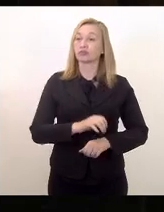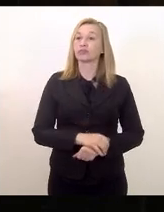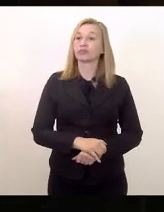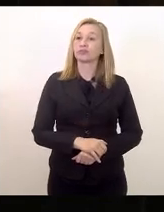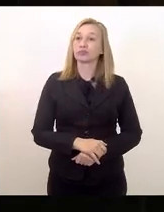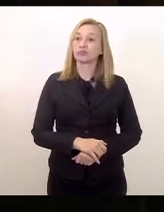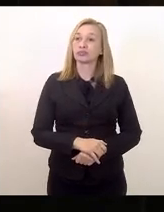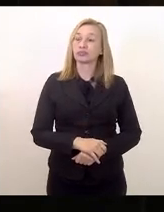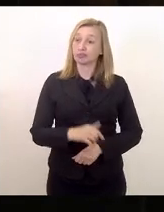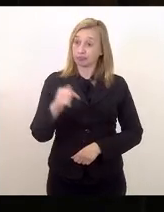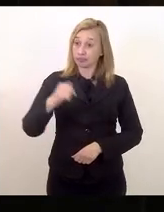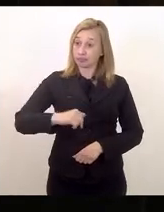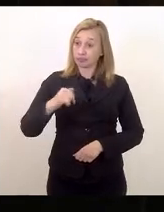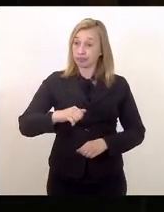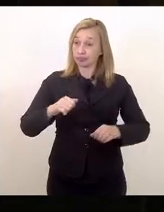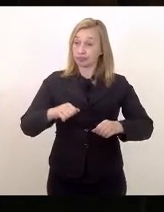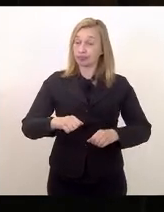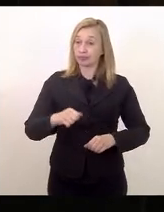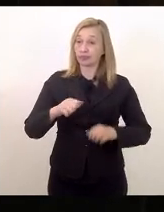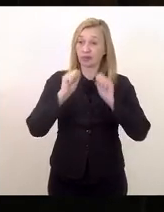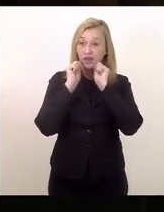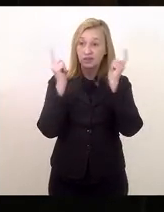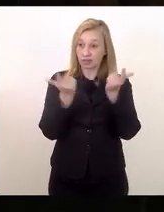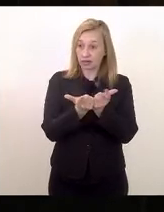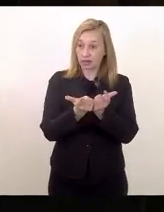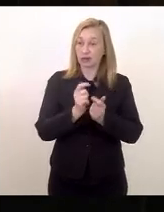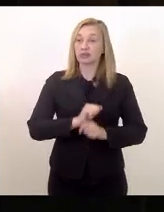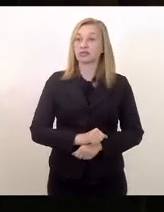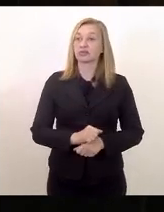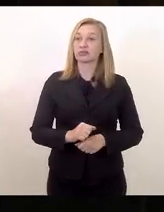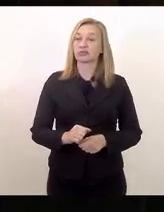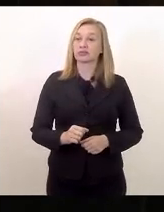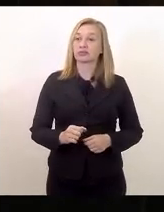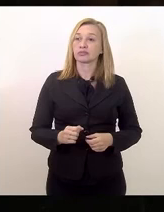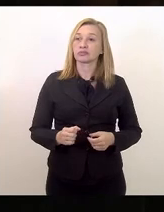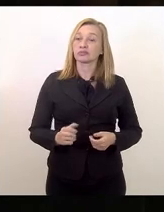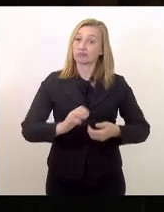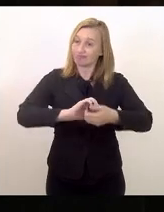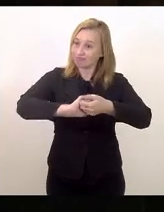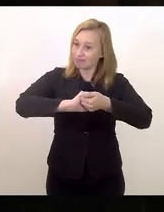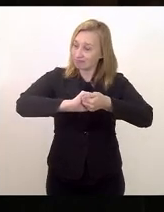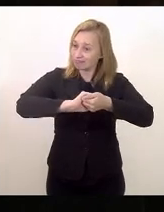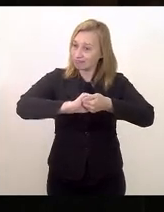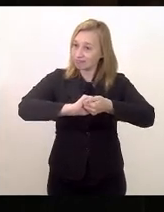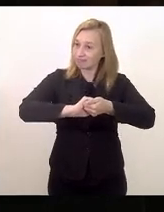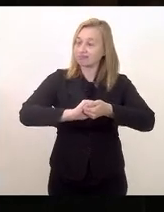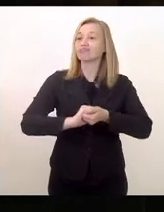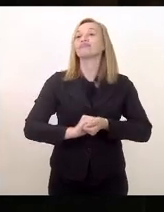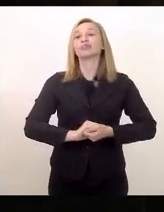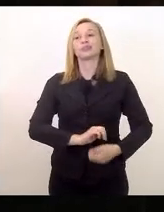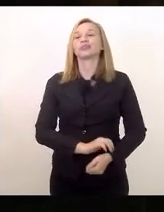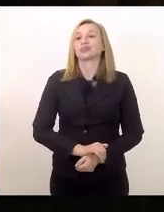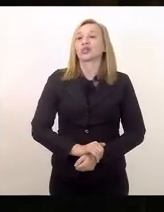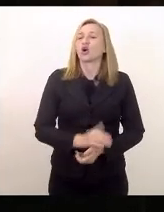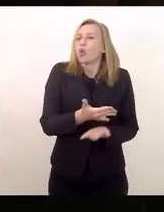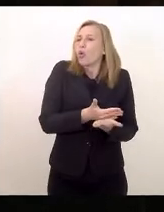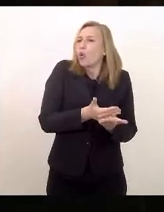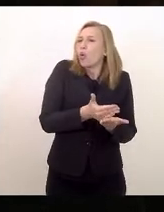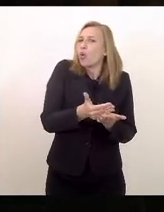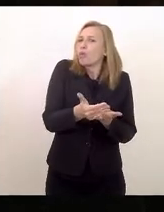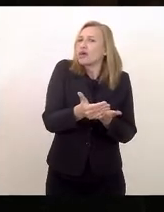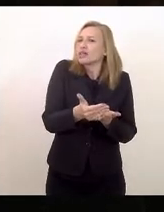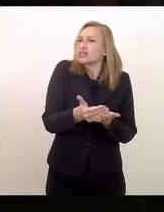aqui na Assembleia, que abracem essas candidaturas, começam a ter